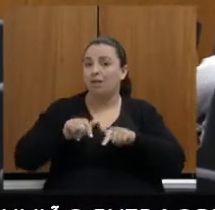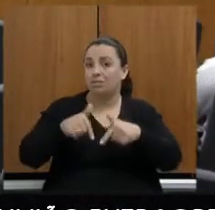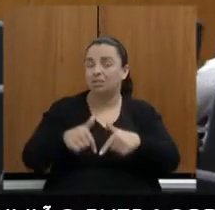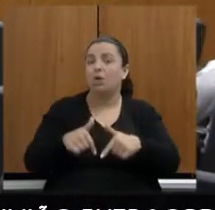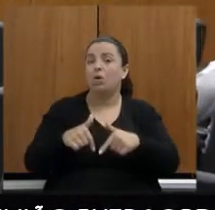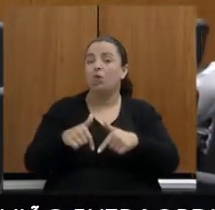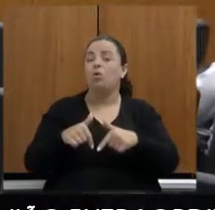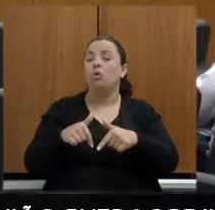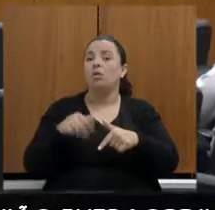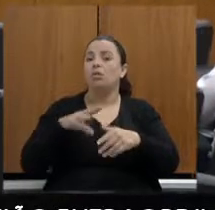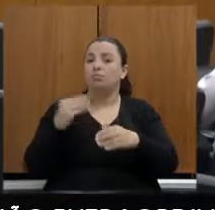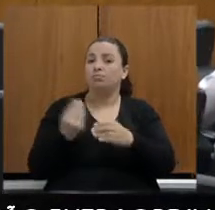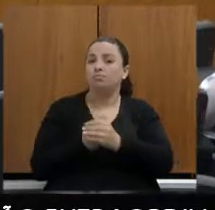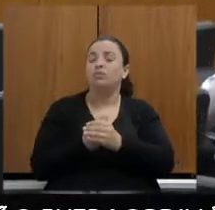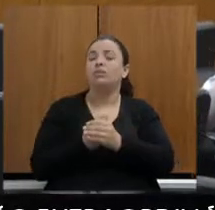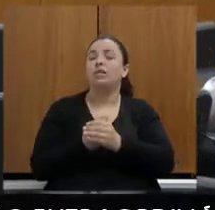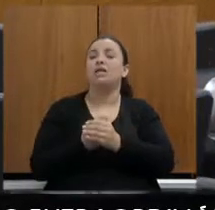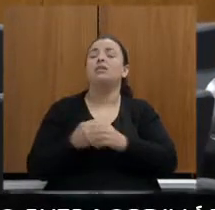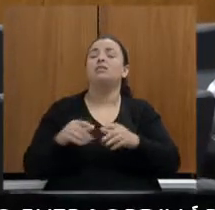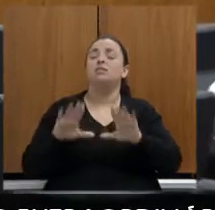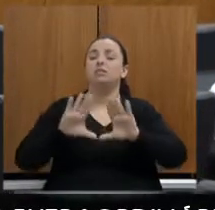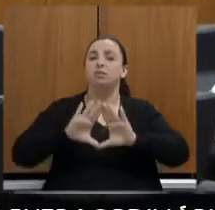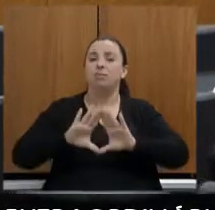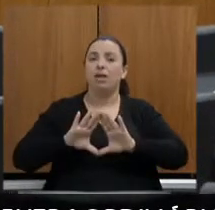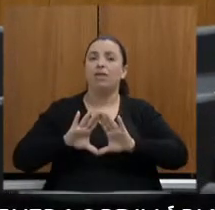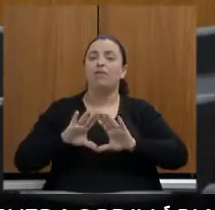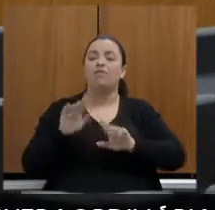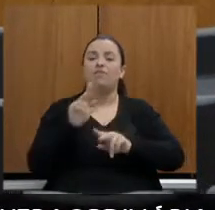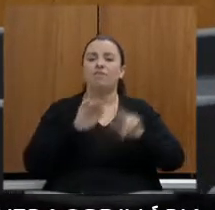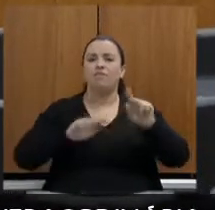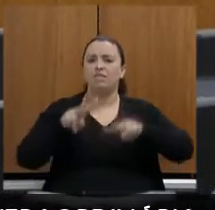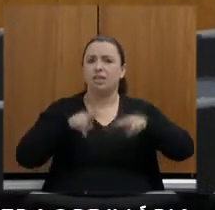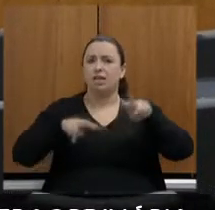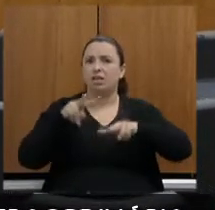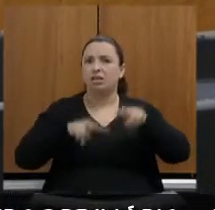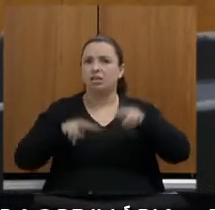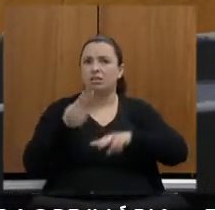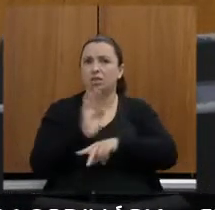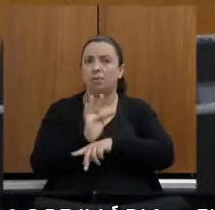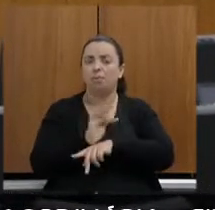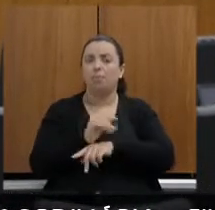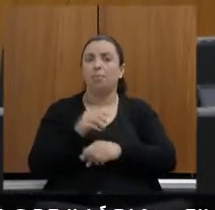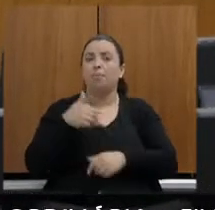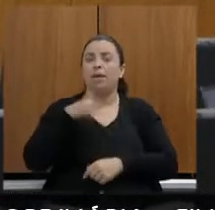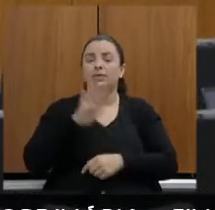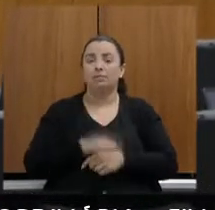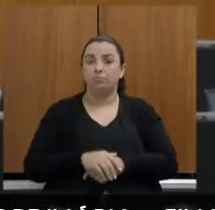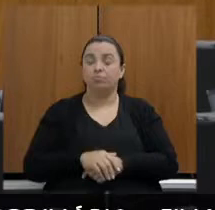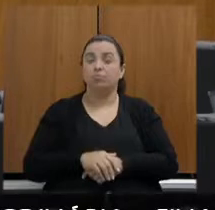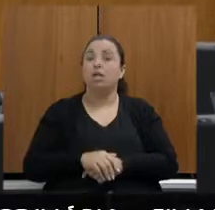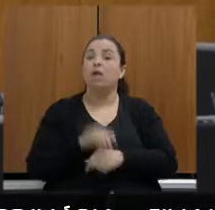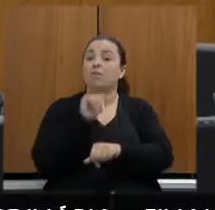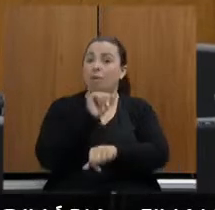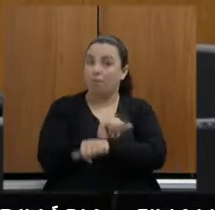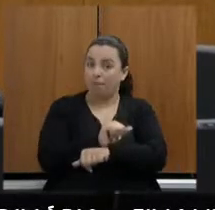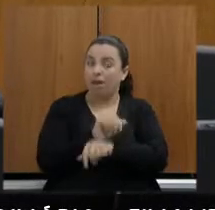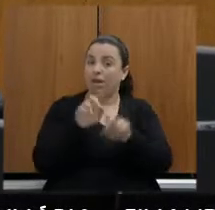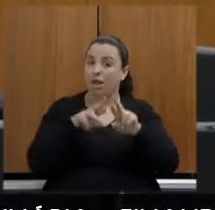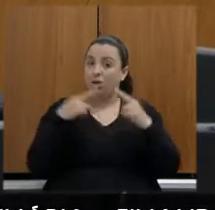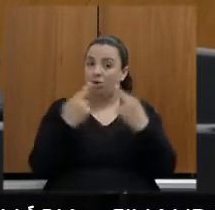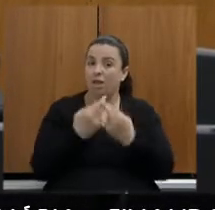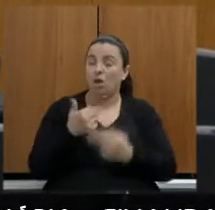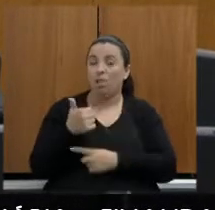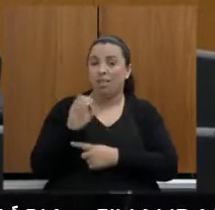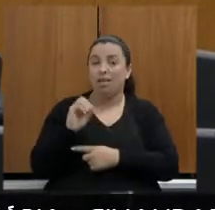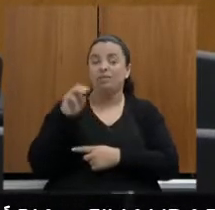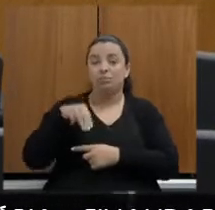Fiscaliza Mais. Nós vamos suspender os trabalhos por até 10 minutos para organizar